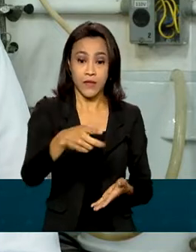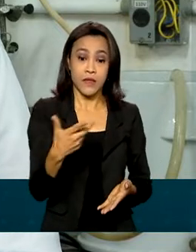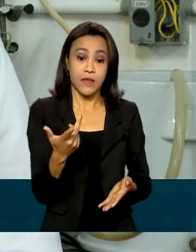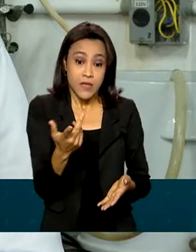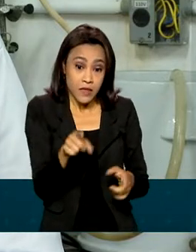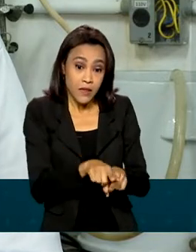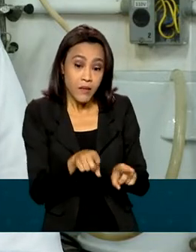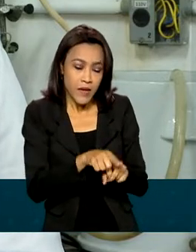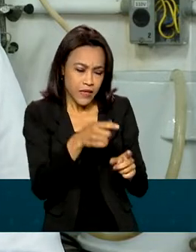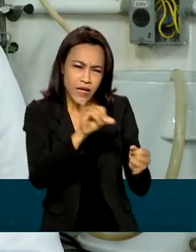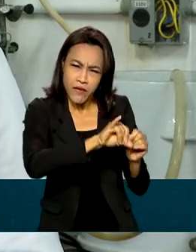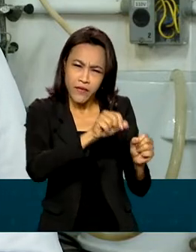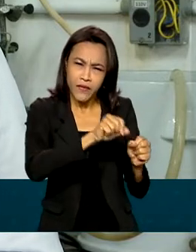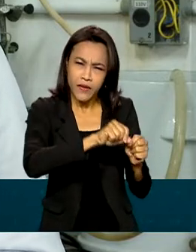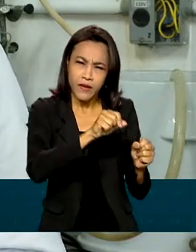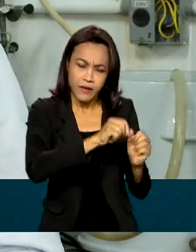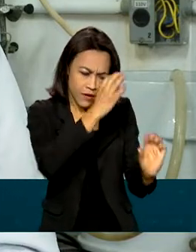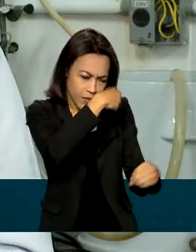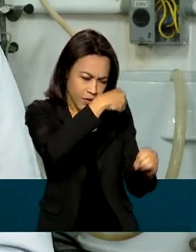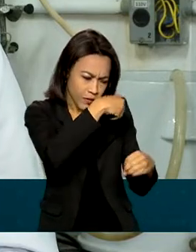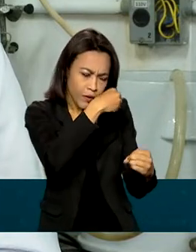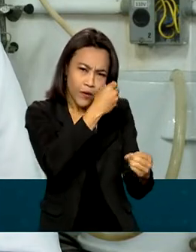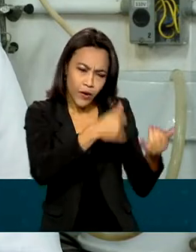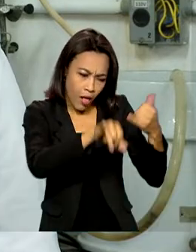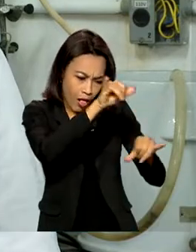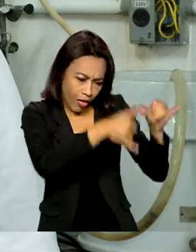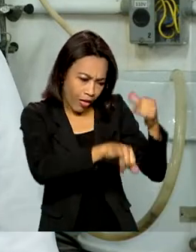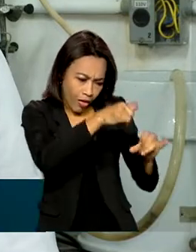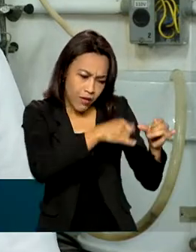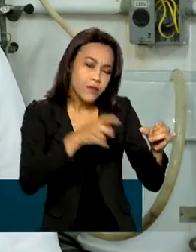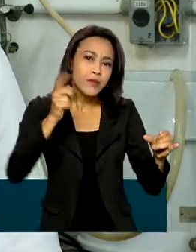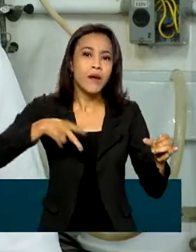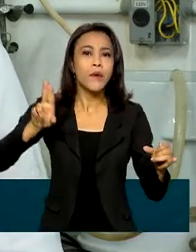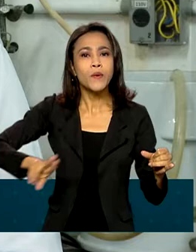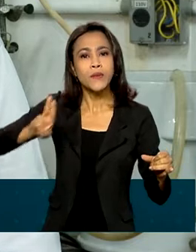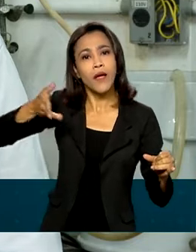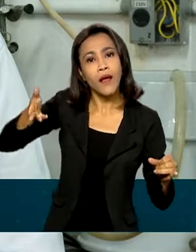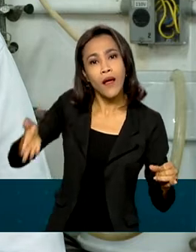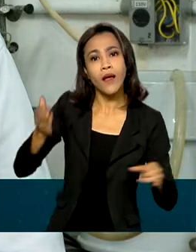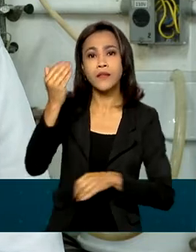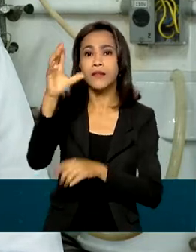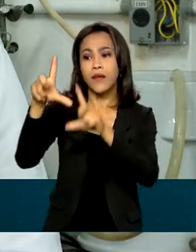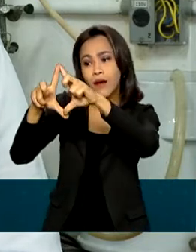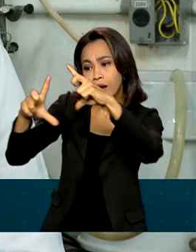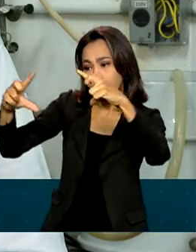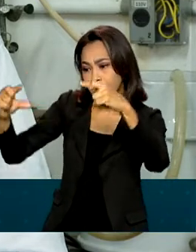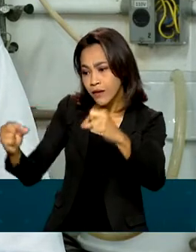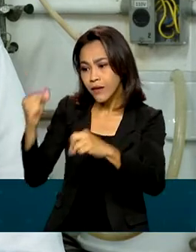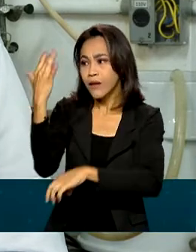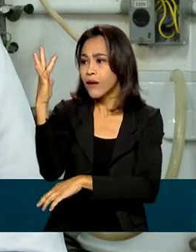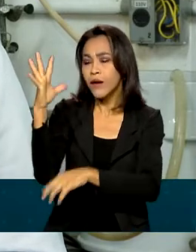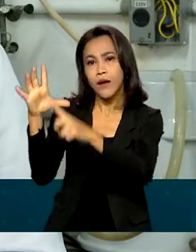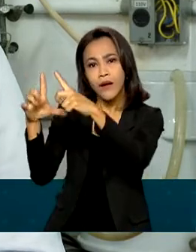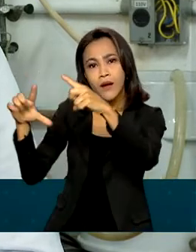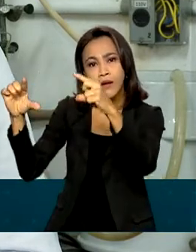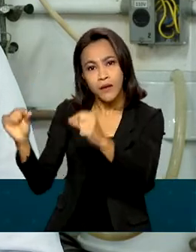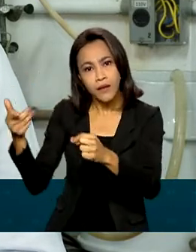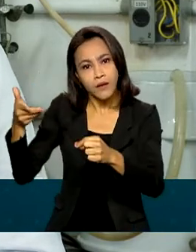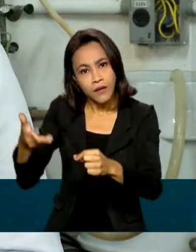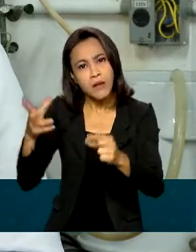sintéticas e comercializadas atualmente, causando um menor impacto ambiental e, consequentemente, um possível menor